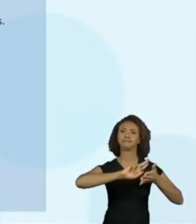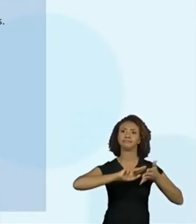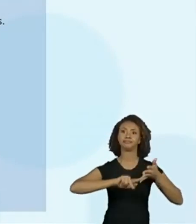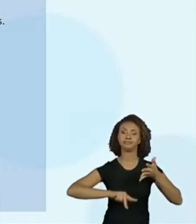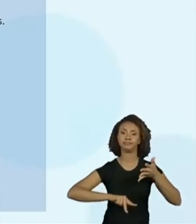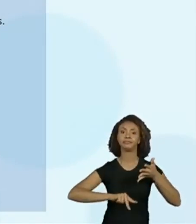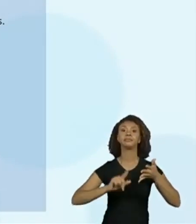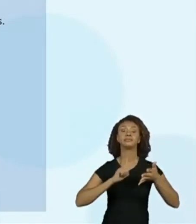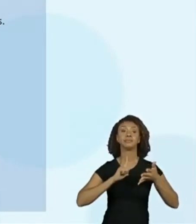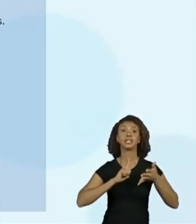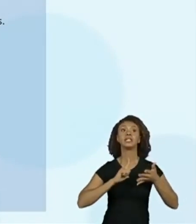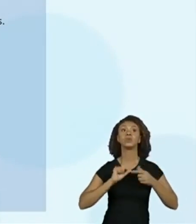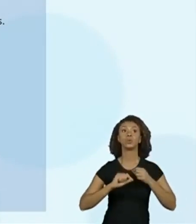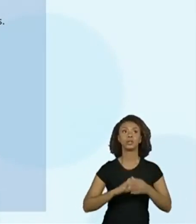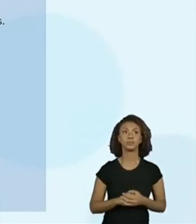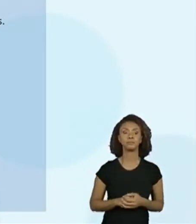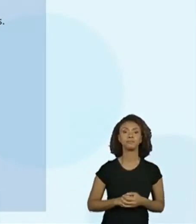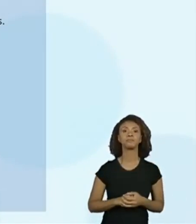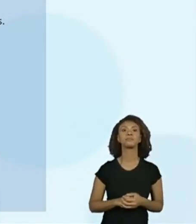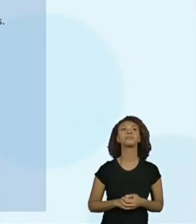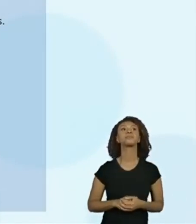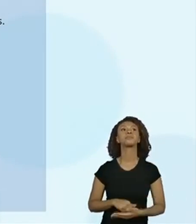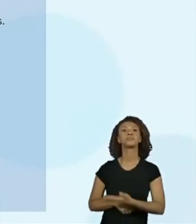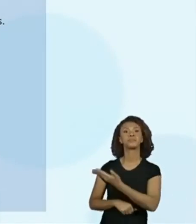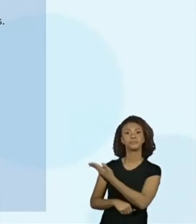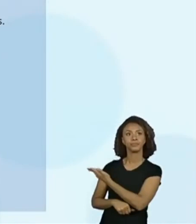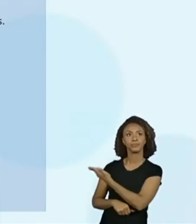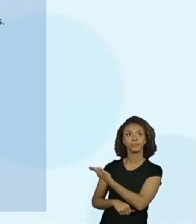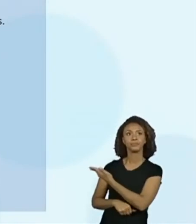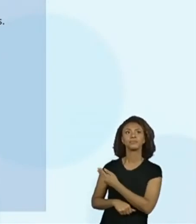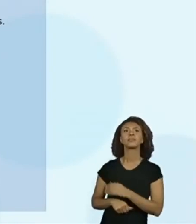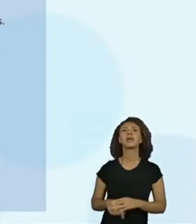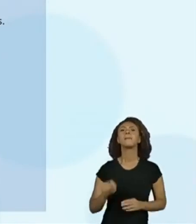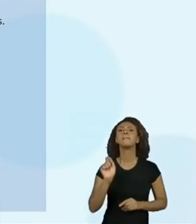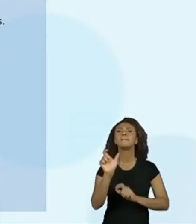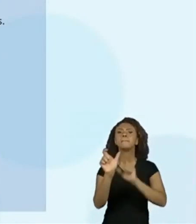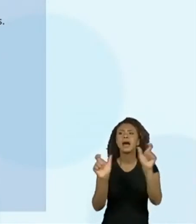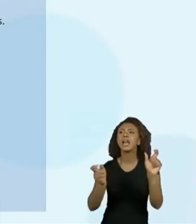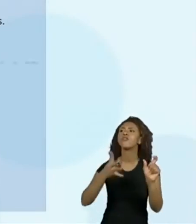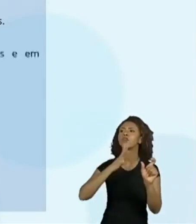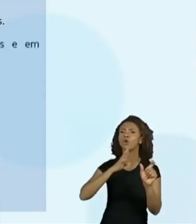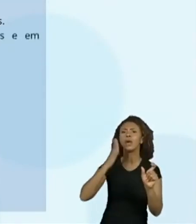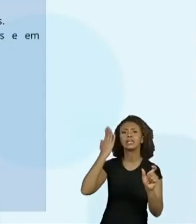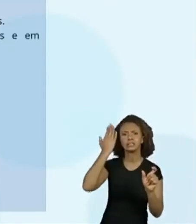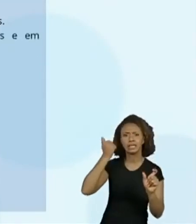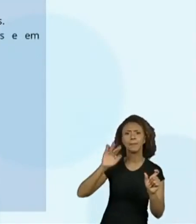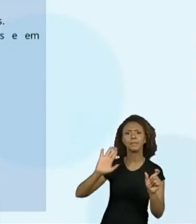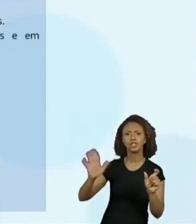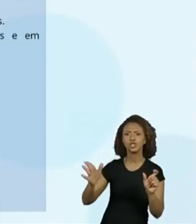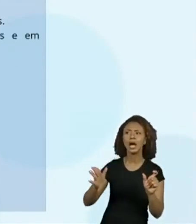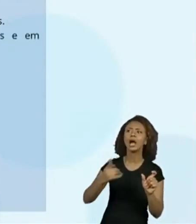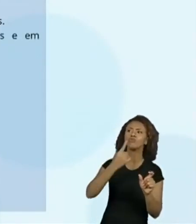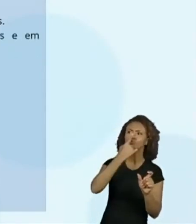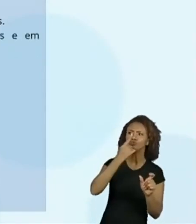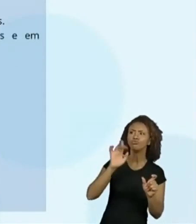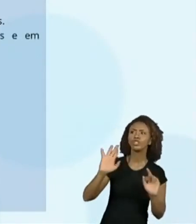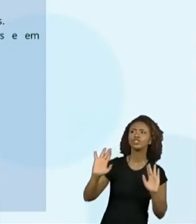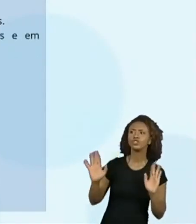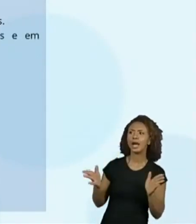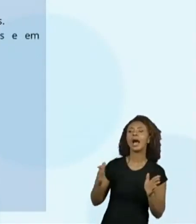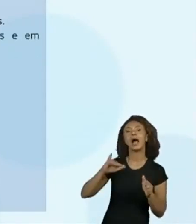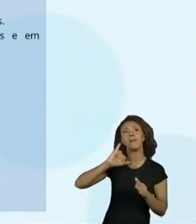habilidade do segundo ano de grafar corretamente palavras conhecidas e familiares. Depois a gente tem,